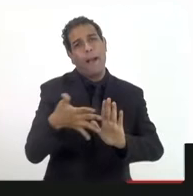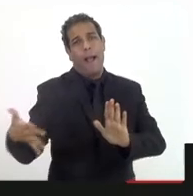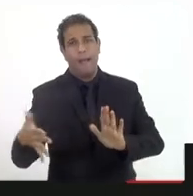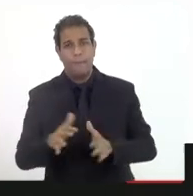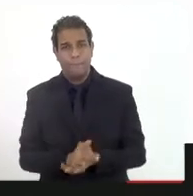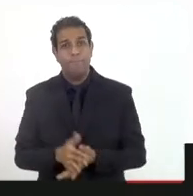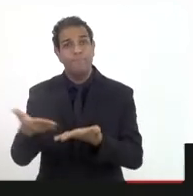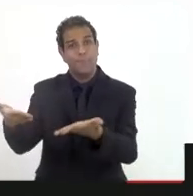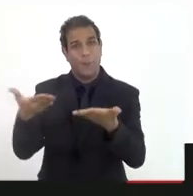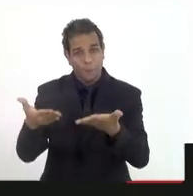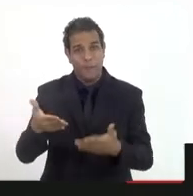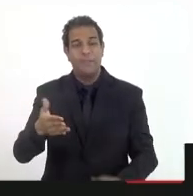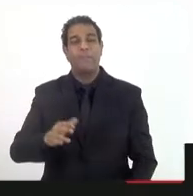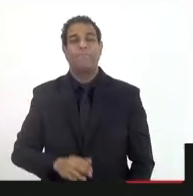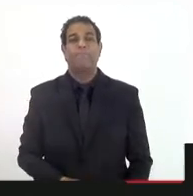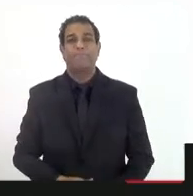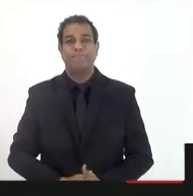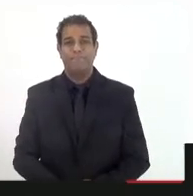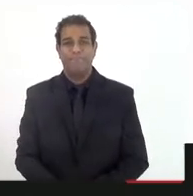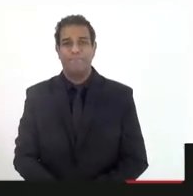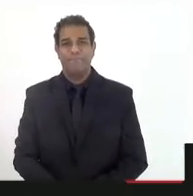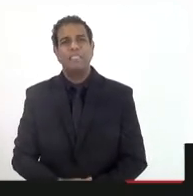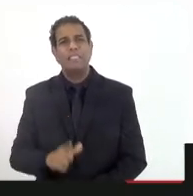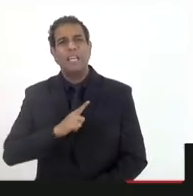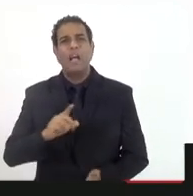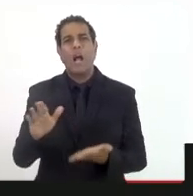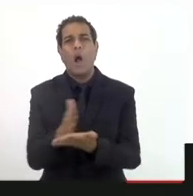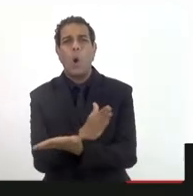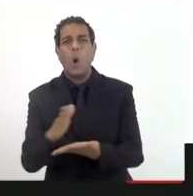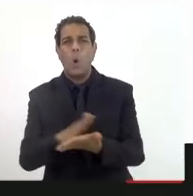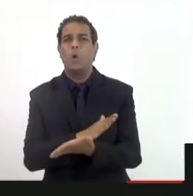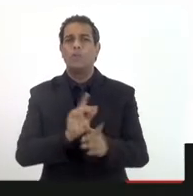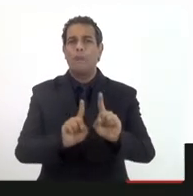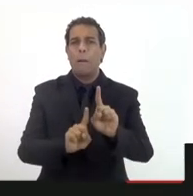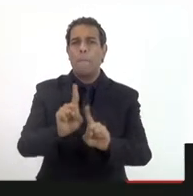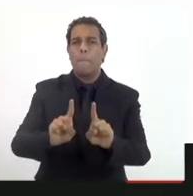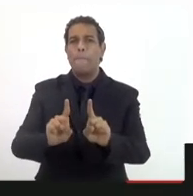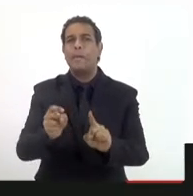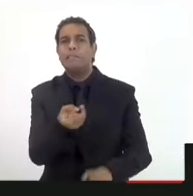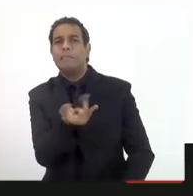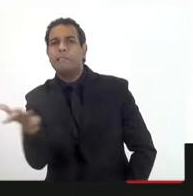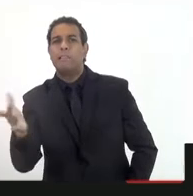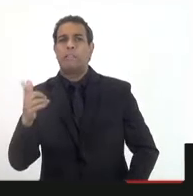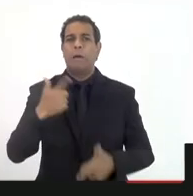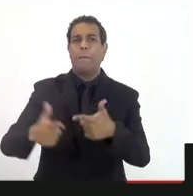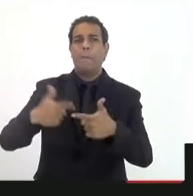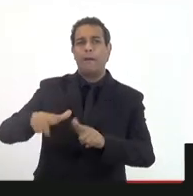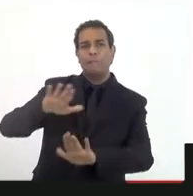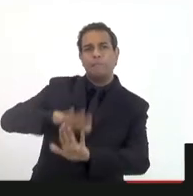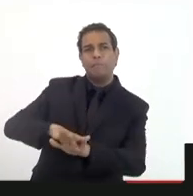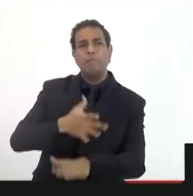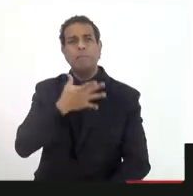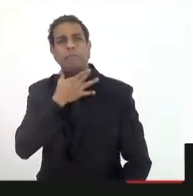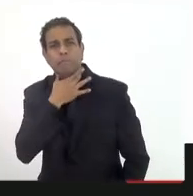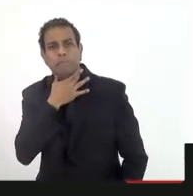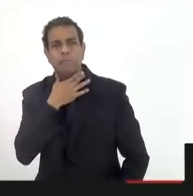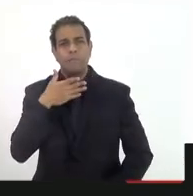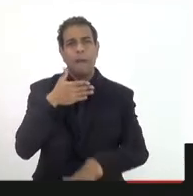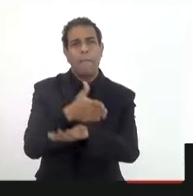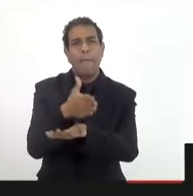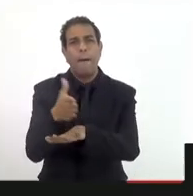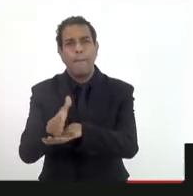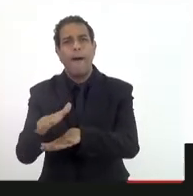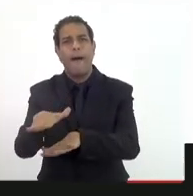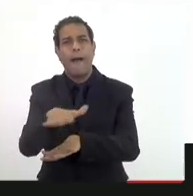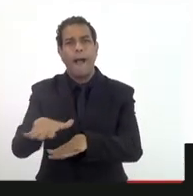Mas vai lá, Henrique. São alguns dados que mostram o tamanho dessa crise. Nós fomos à Unidade da Federação,